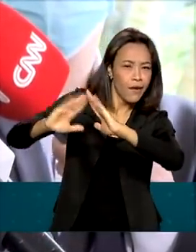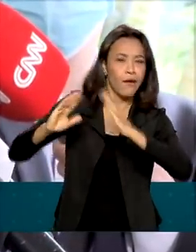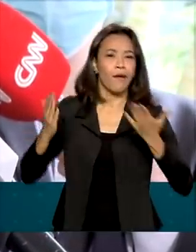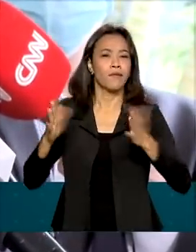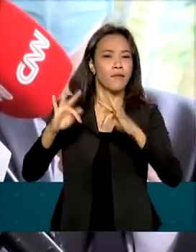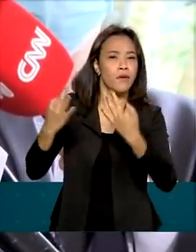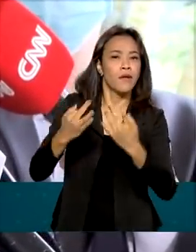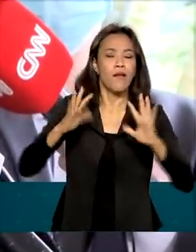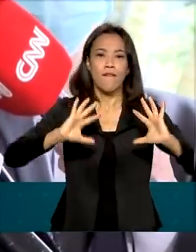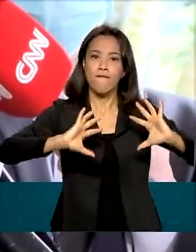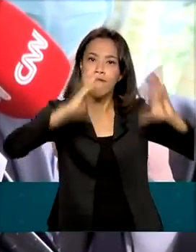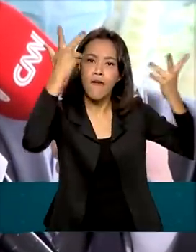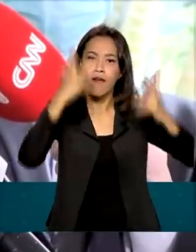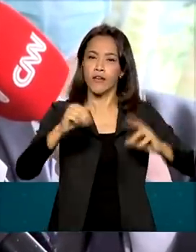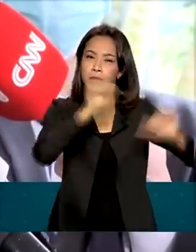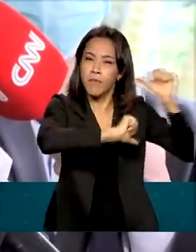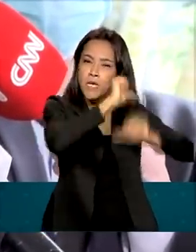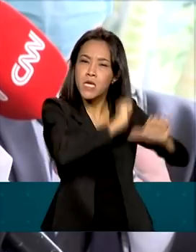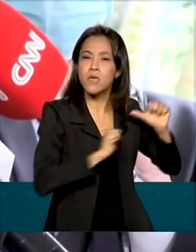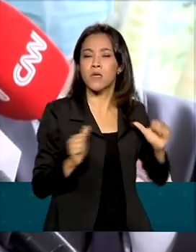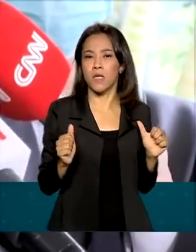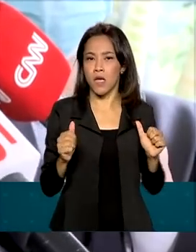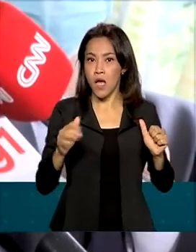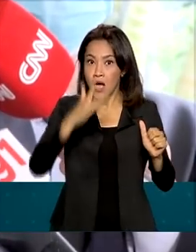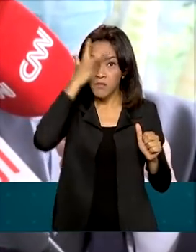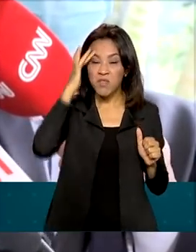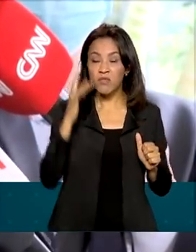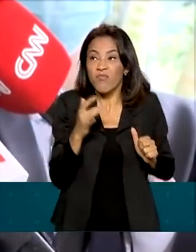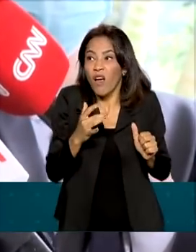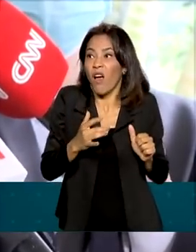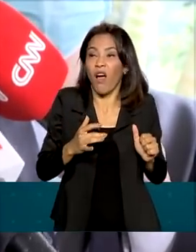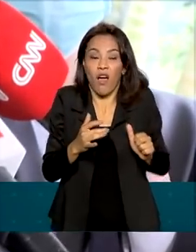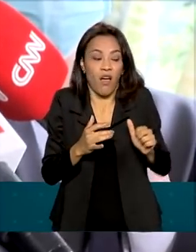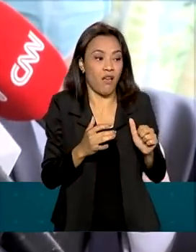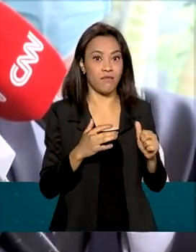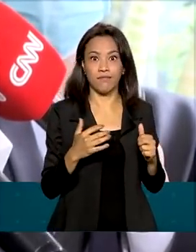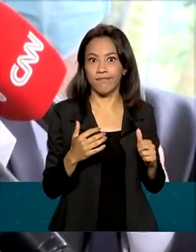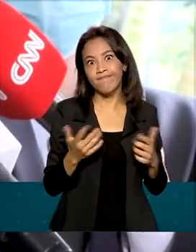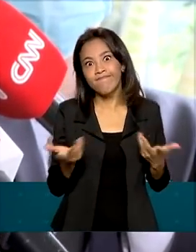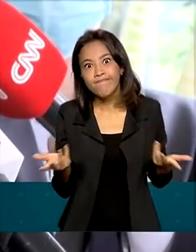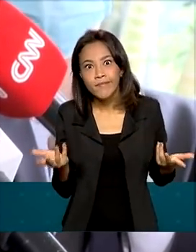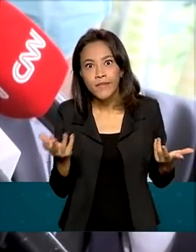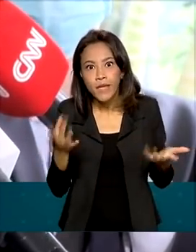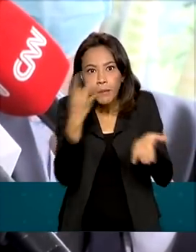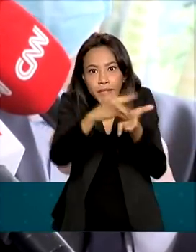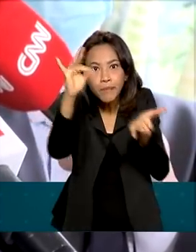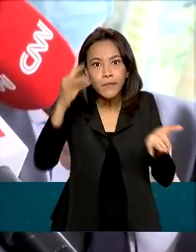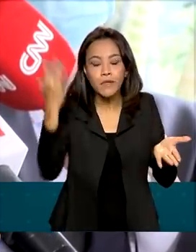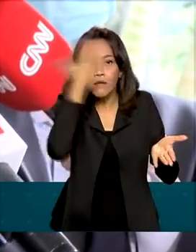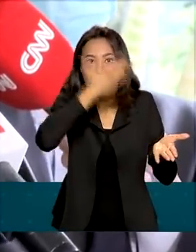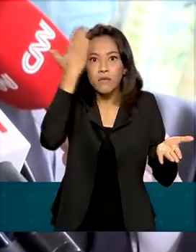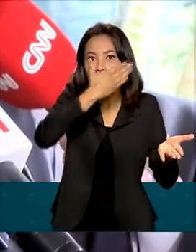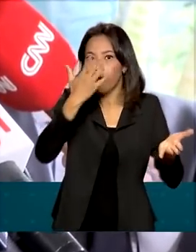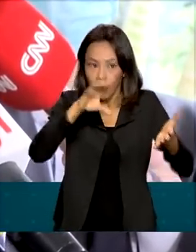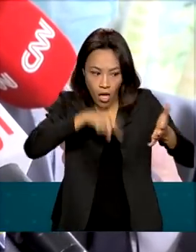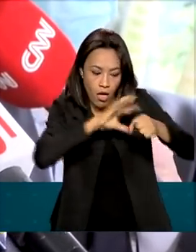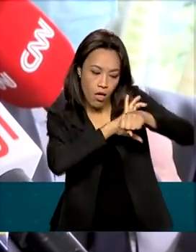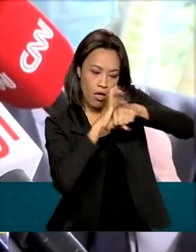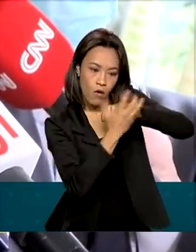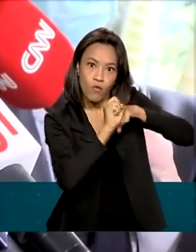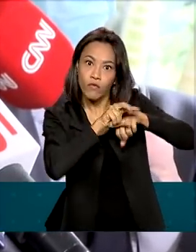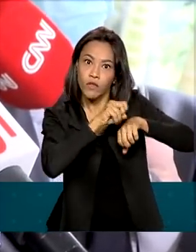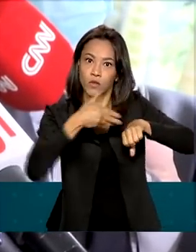bebida, etc. As pessoas às vezes menosprezam o inimigo invisível que é o vírus. Aí, a